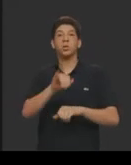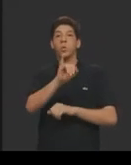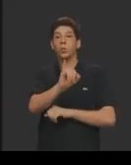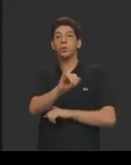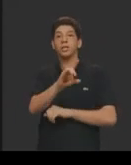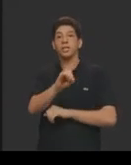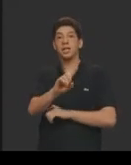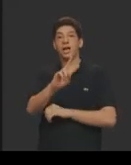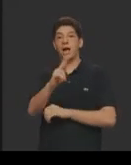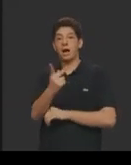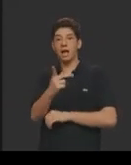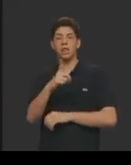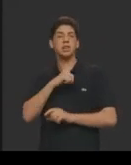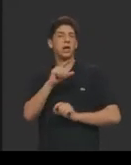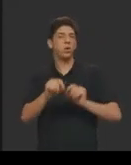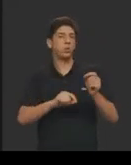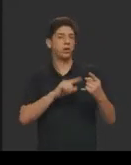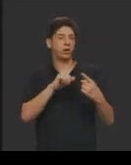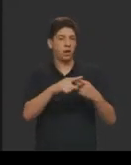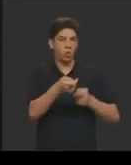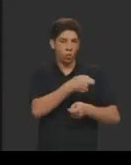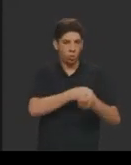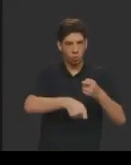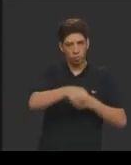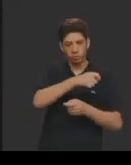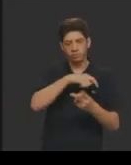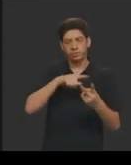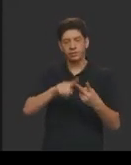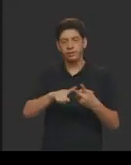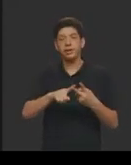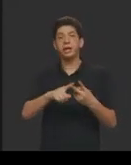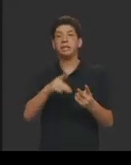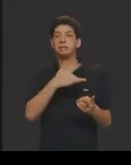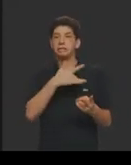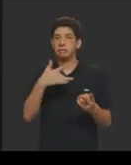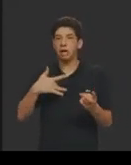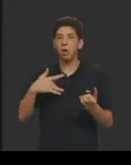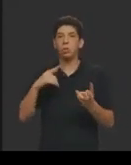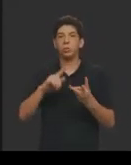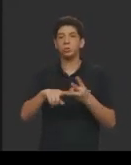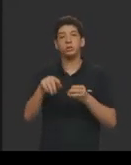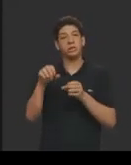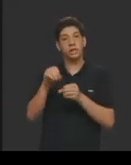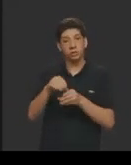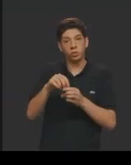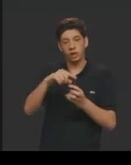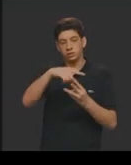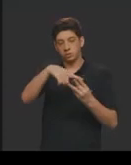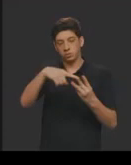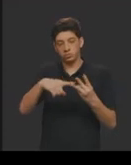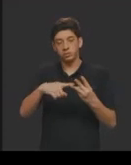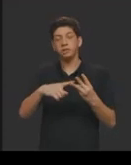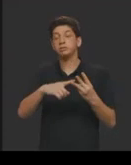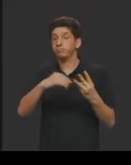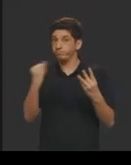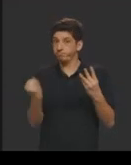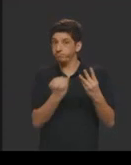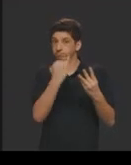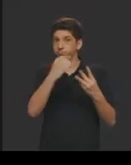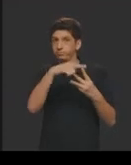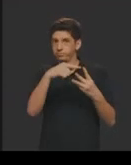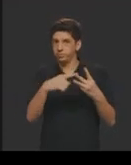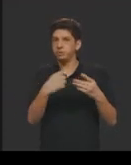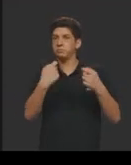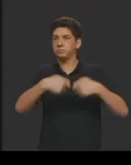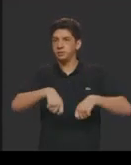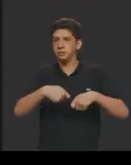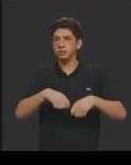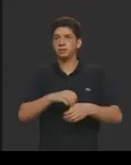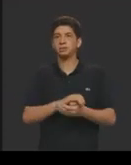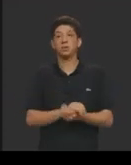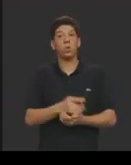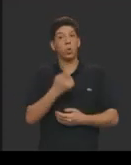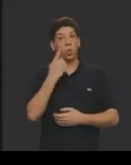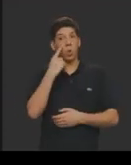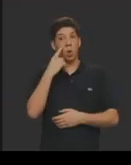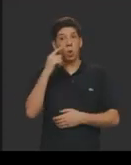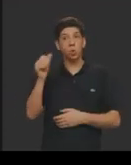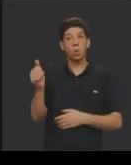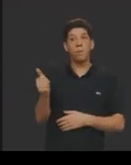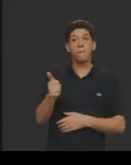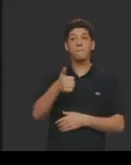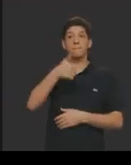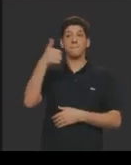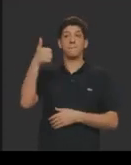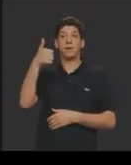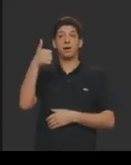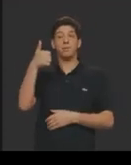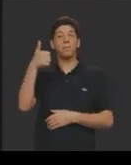acesso à saúde, e também acesso à educação. E aí, uma coisa também que impressiona nessa discussão, que o primeiro país com o